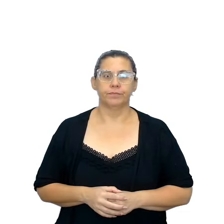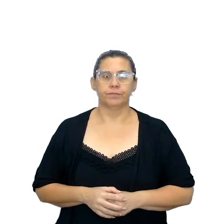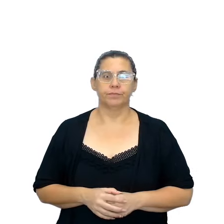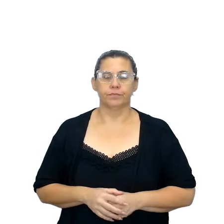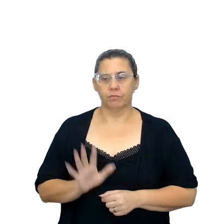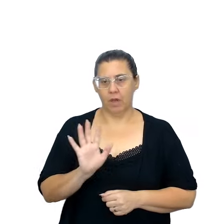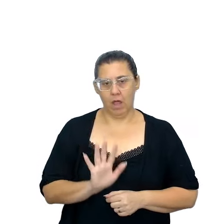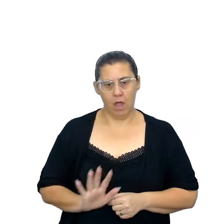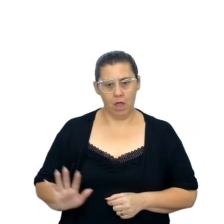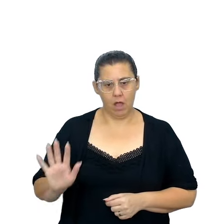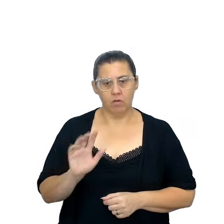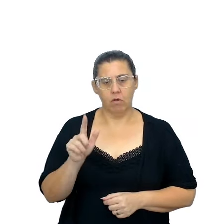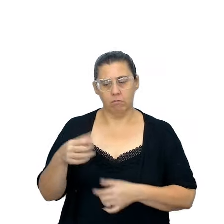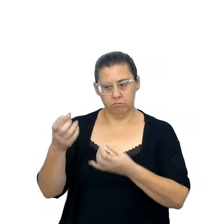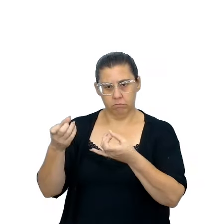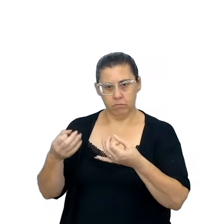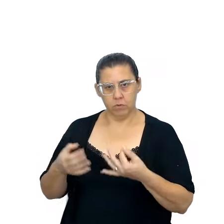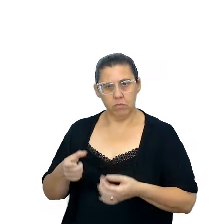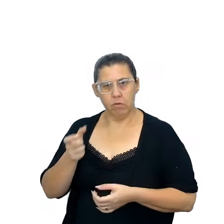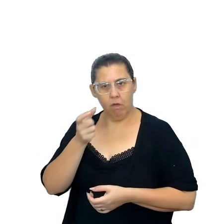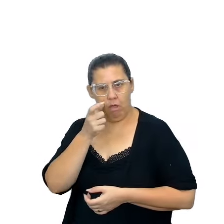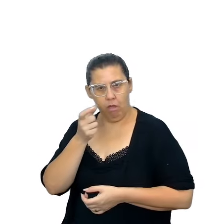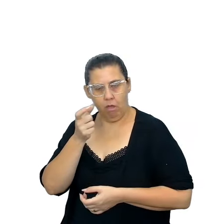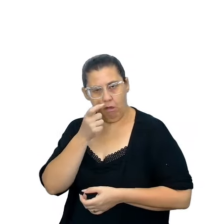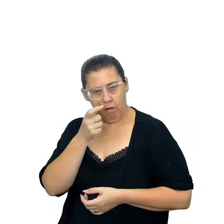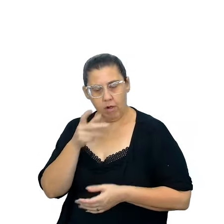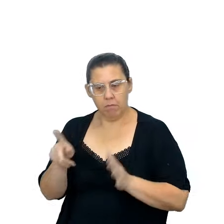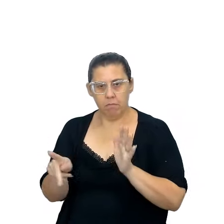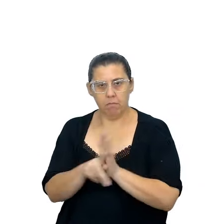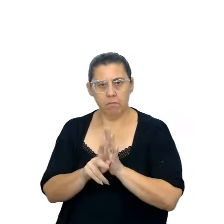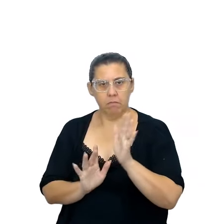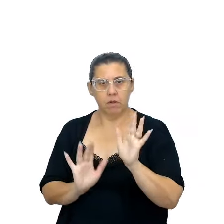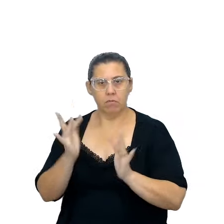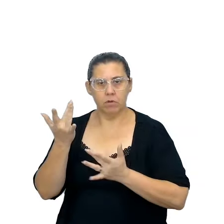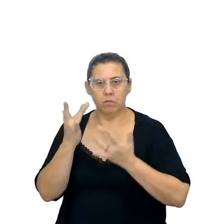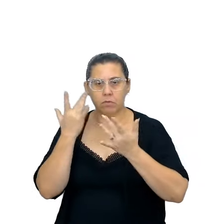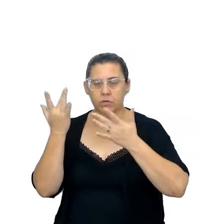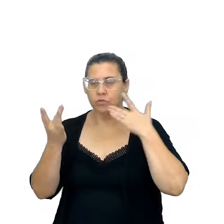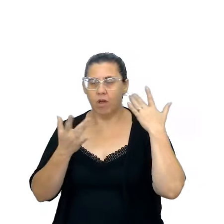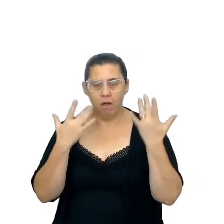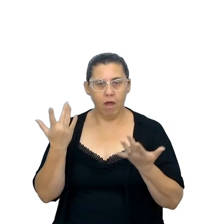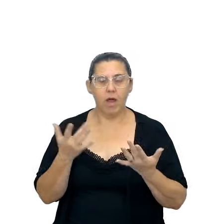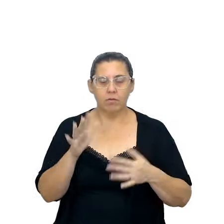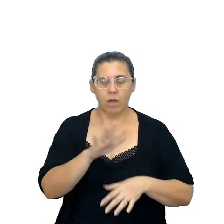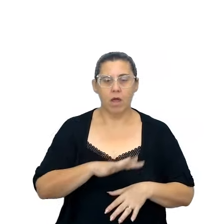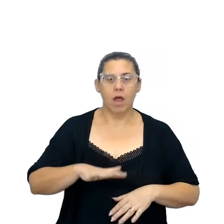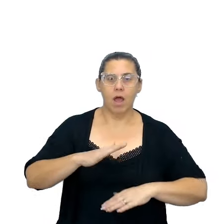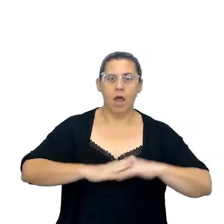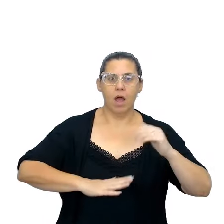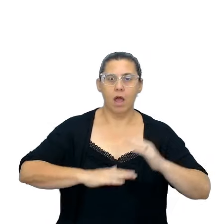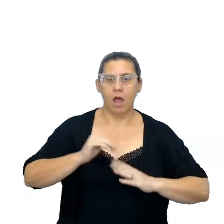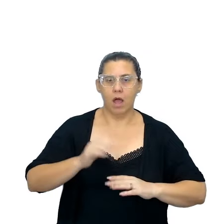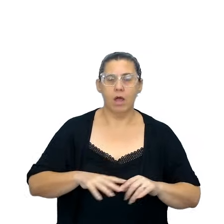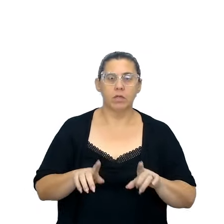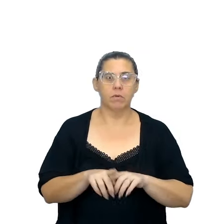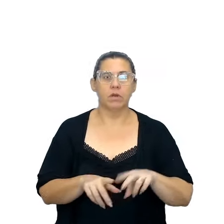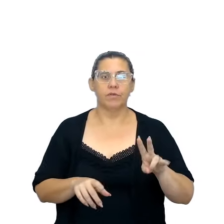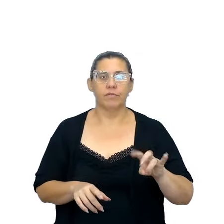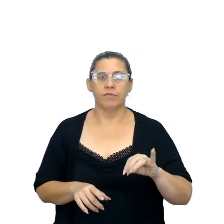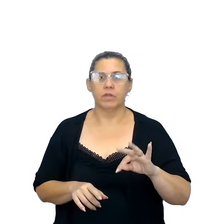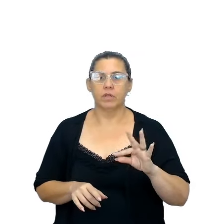A geral, ela descreve o que interessa a peça, ao ato e às cenas. É também chamada como vista,